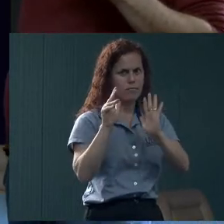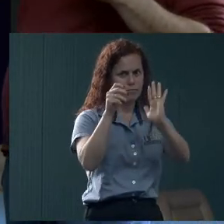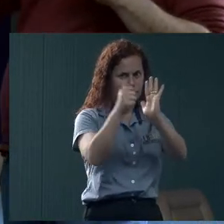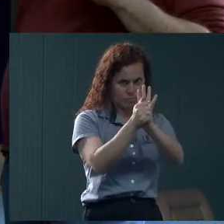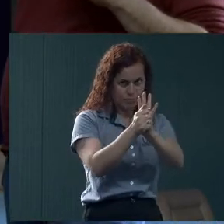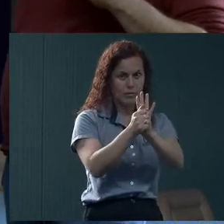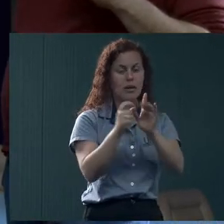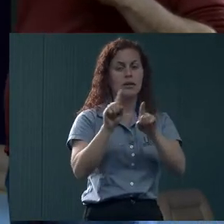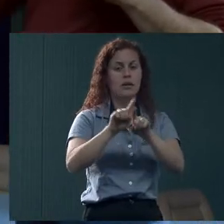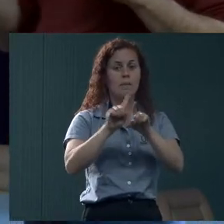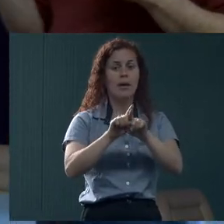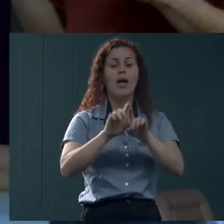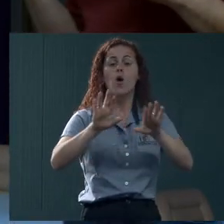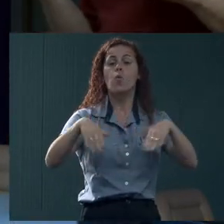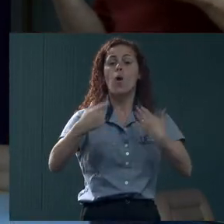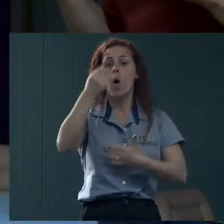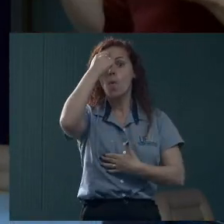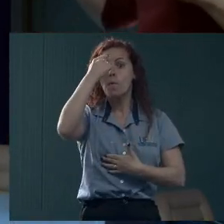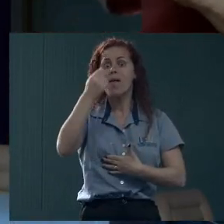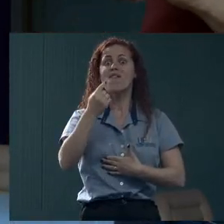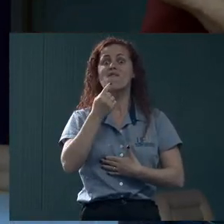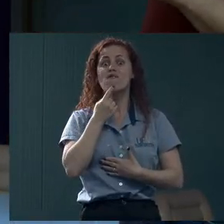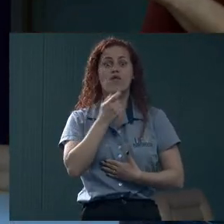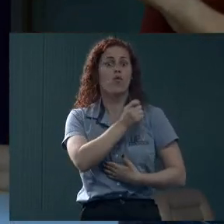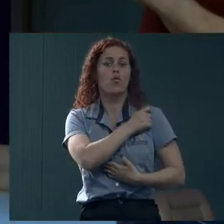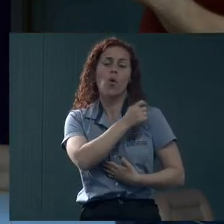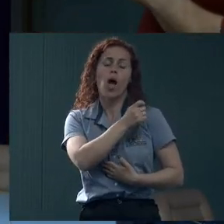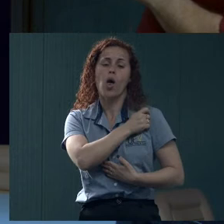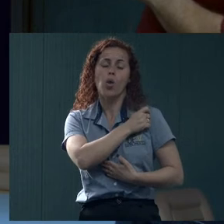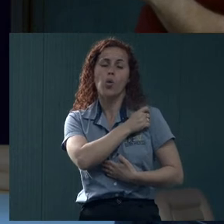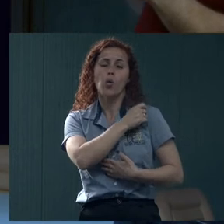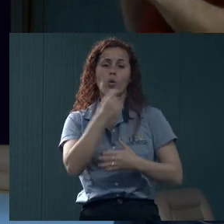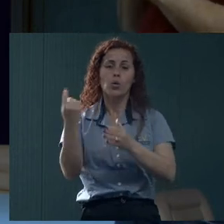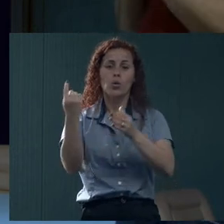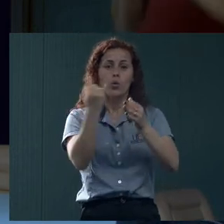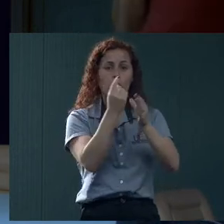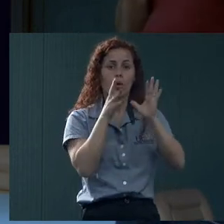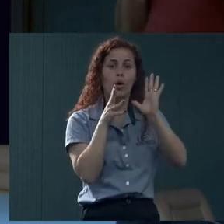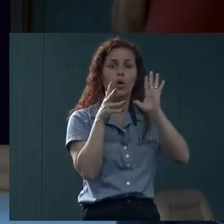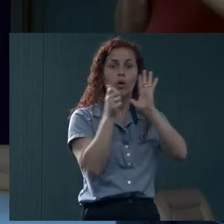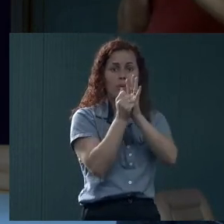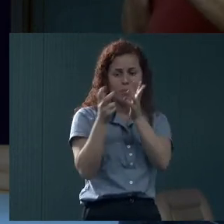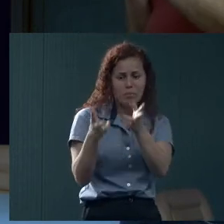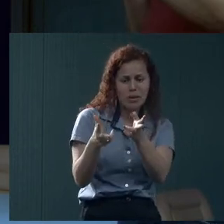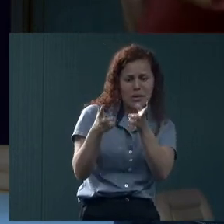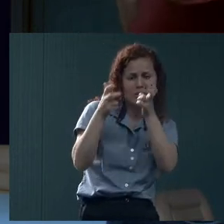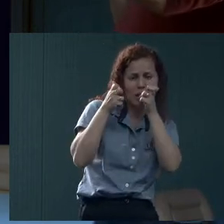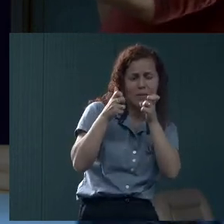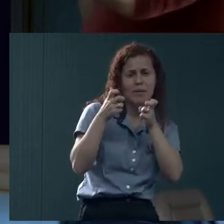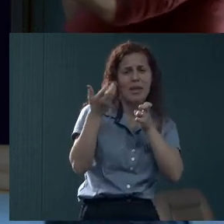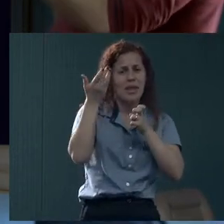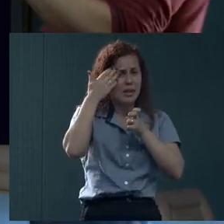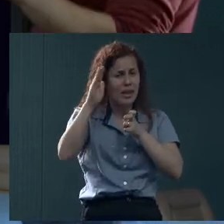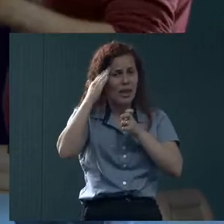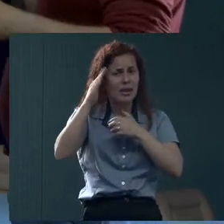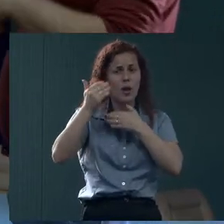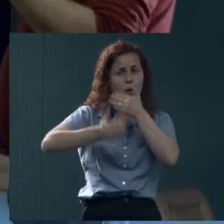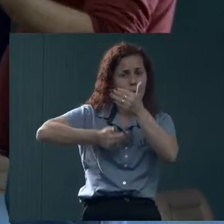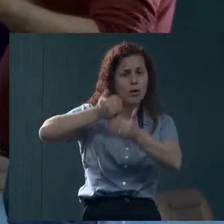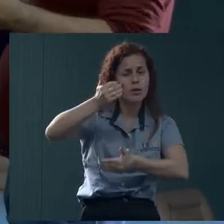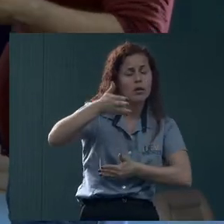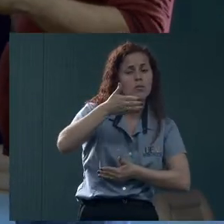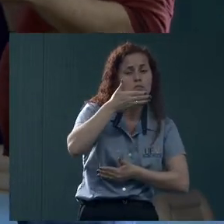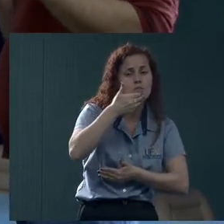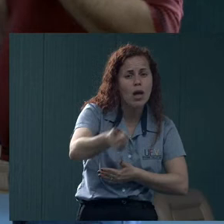perfil de estudante que vai para o PI, talvez, porque, batendo o olho, a gente consegue, de alguma forma ou outra, entender o processo um pouco